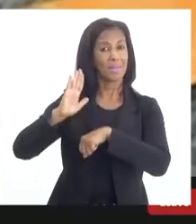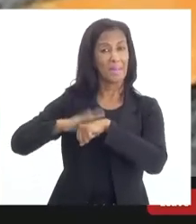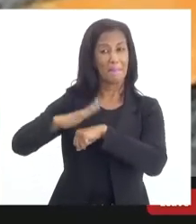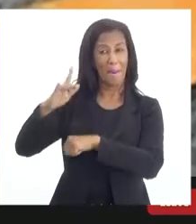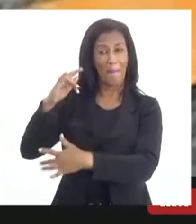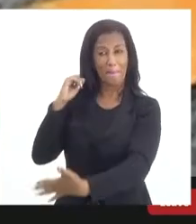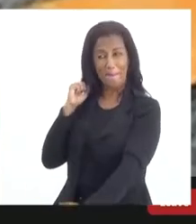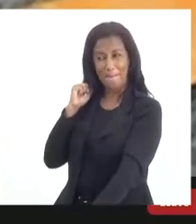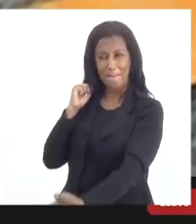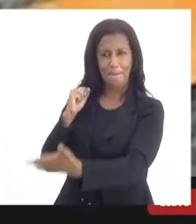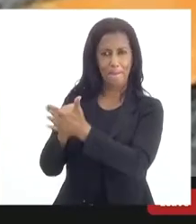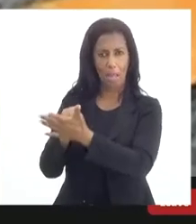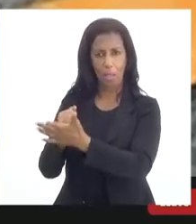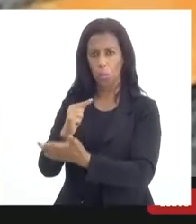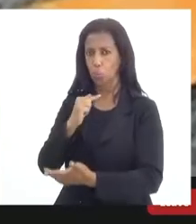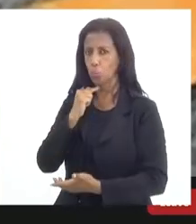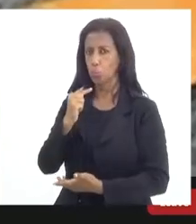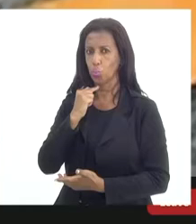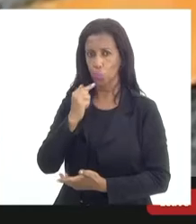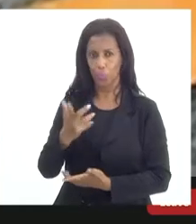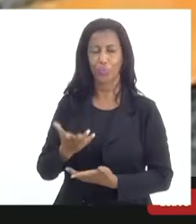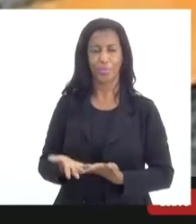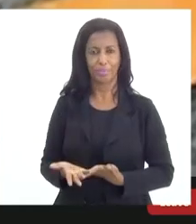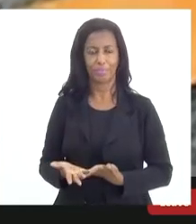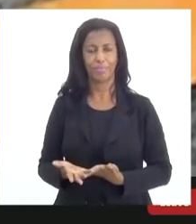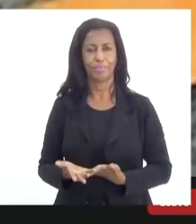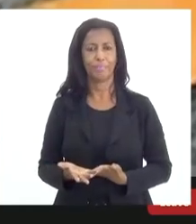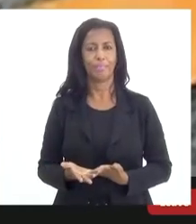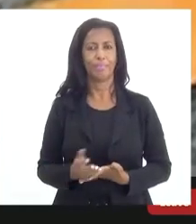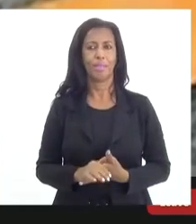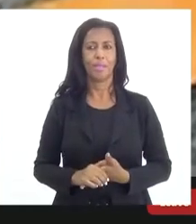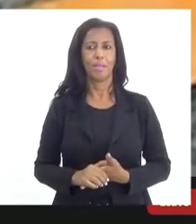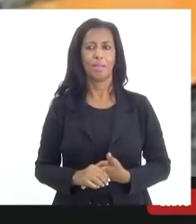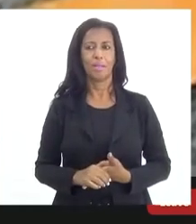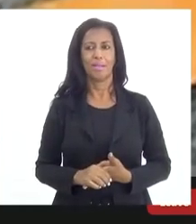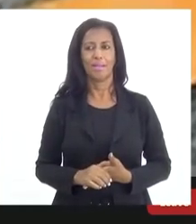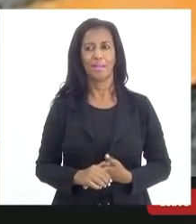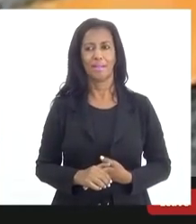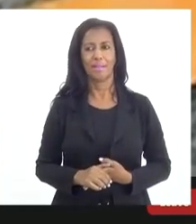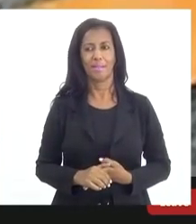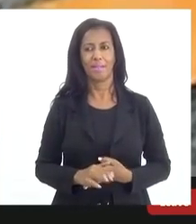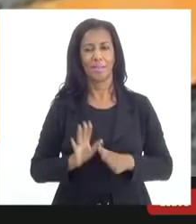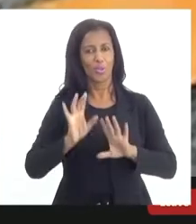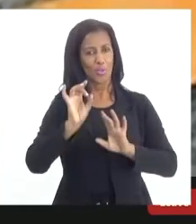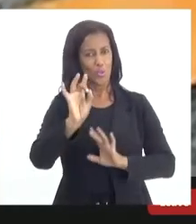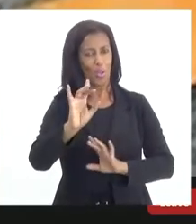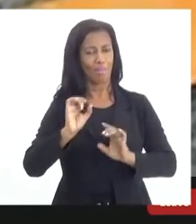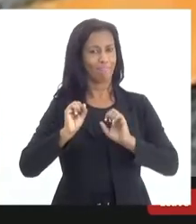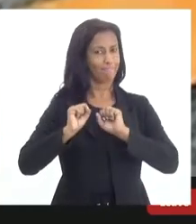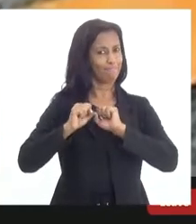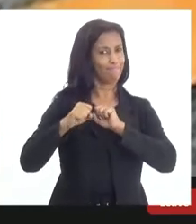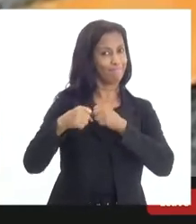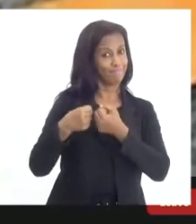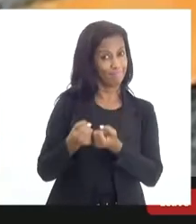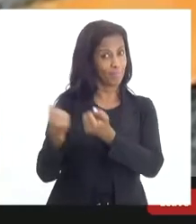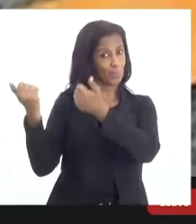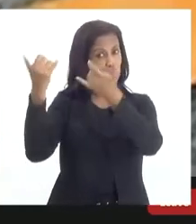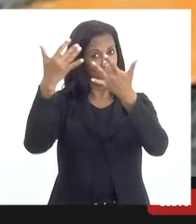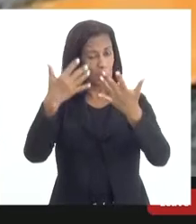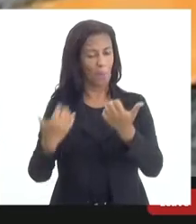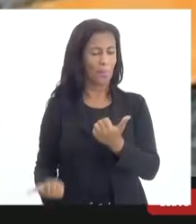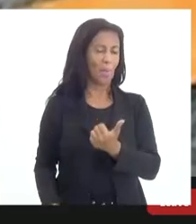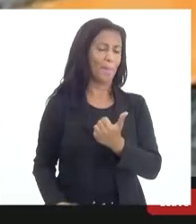impacto sem dúvida nenhuma. Então, eu só queria reforçar aí o meu